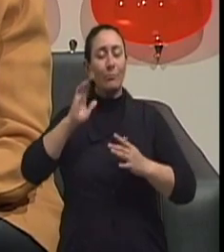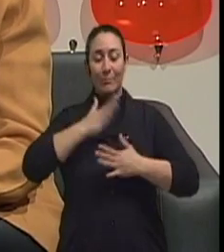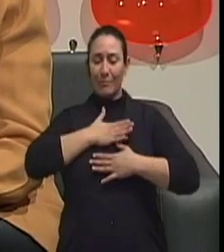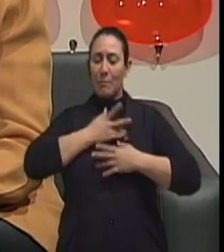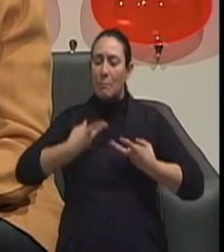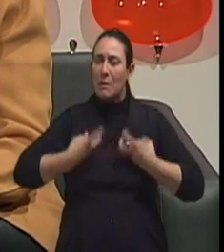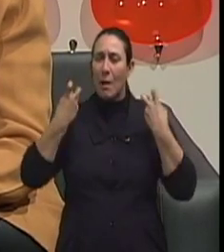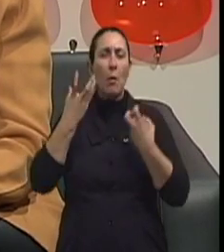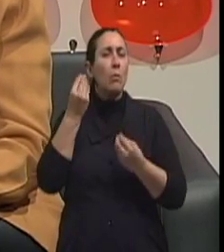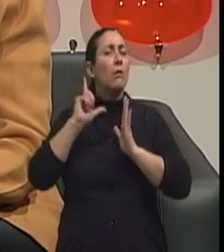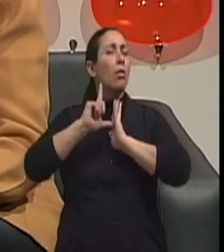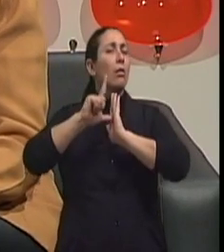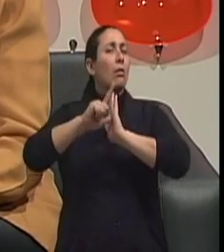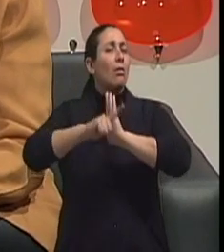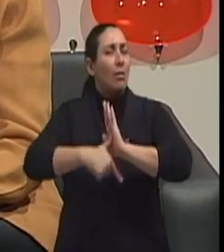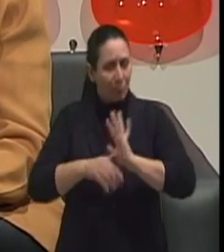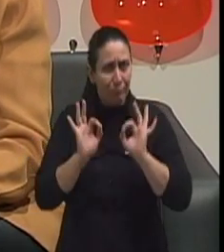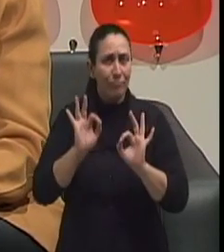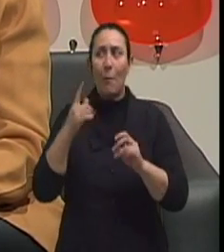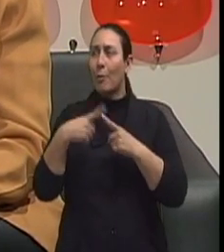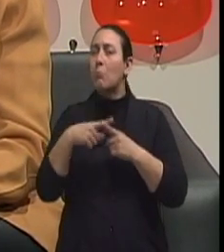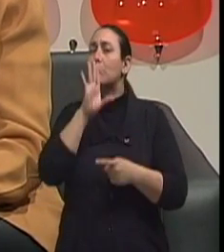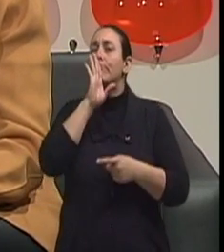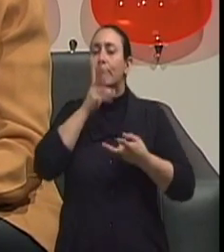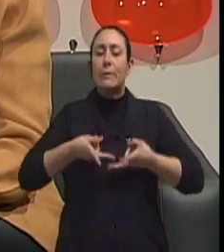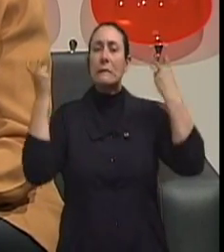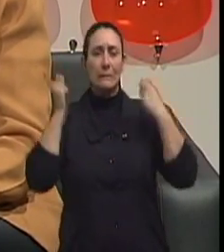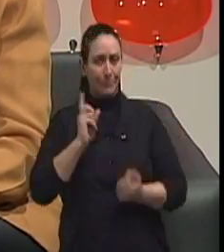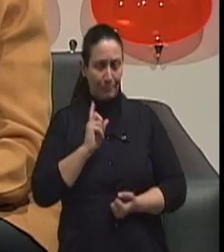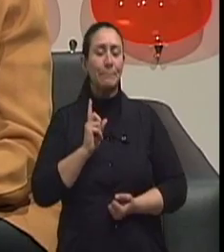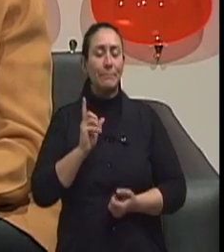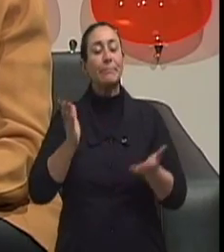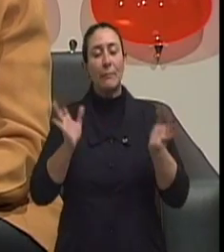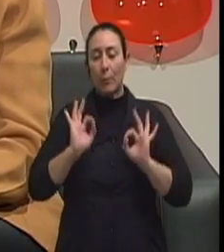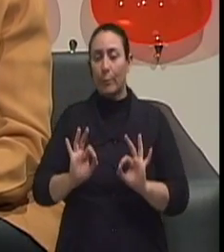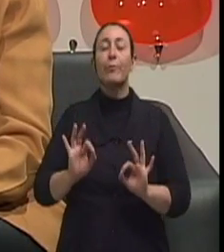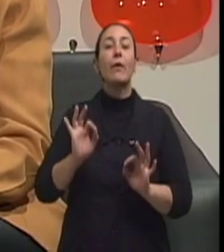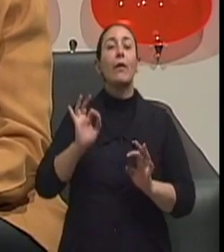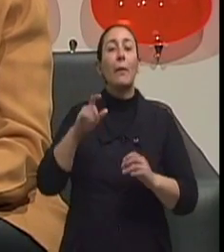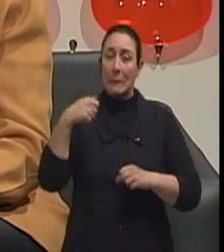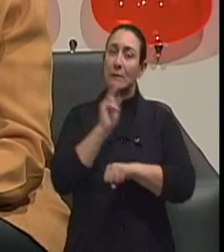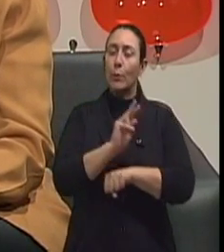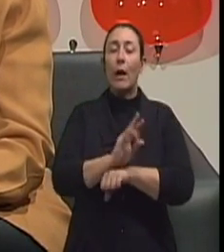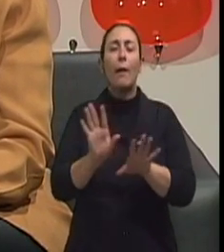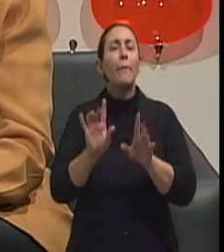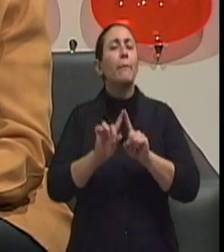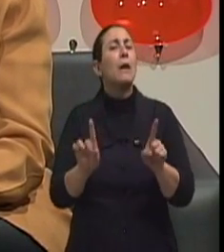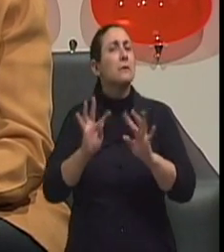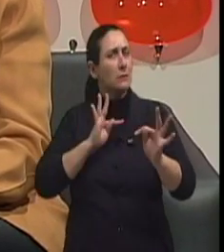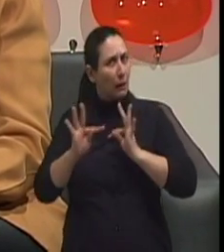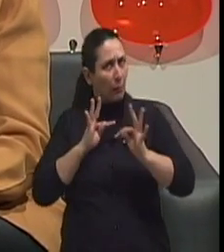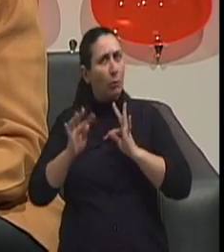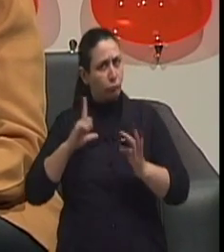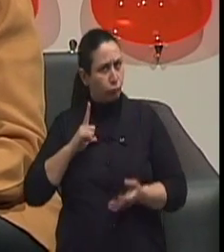vão dar muito tardiamente, eles também não avisam quando começa, né, então a gente tem que ter esse cuidado. Mas os tratamentos estão